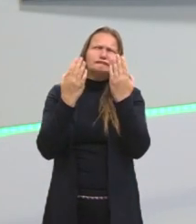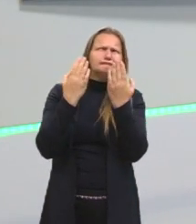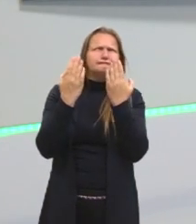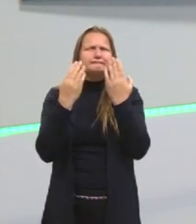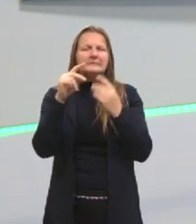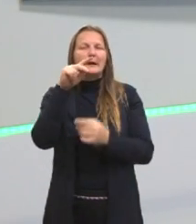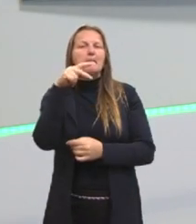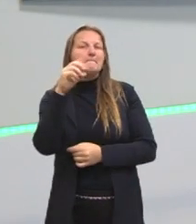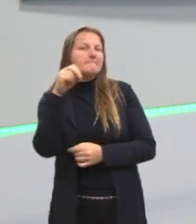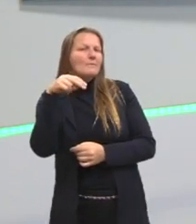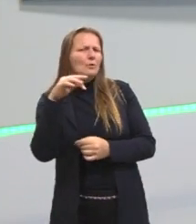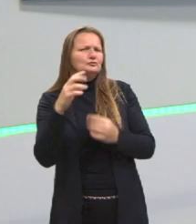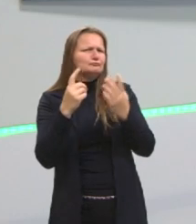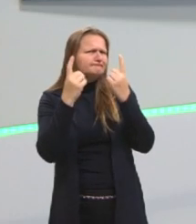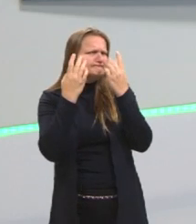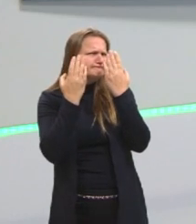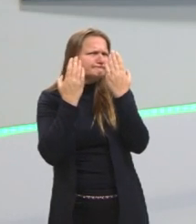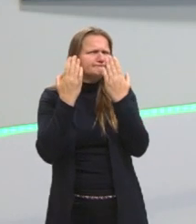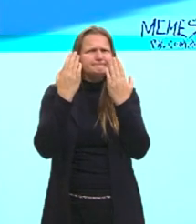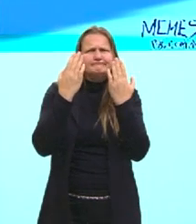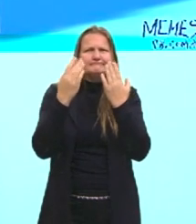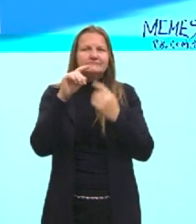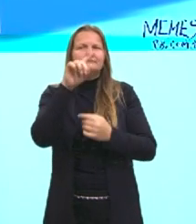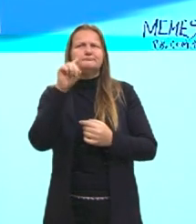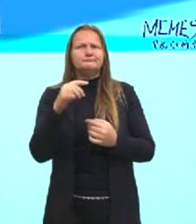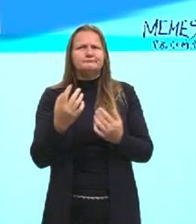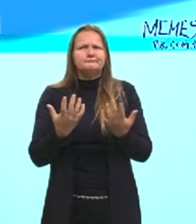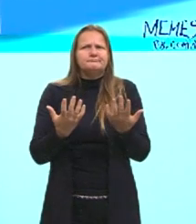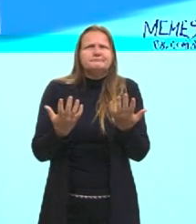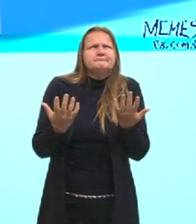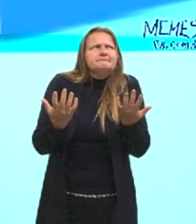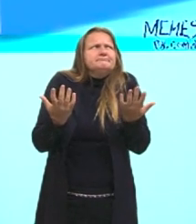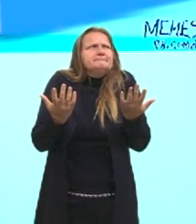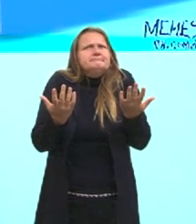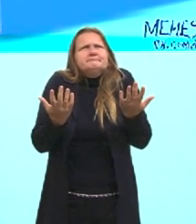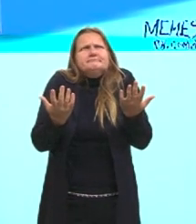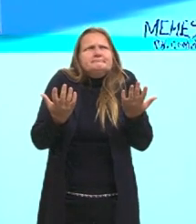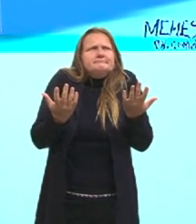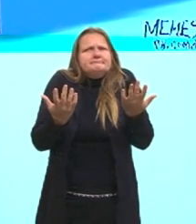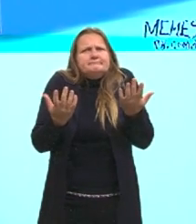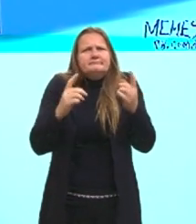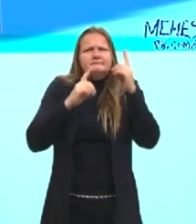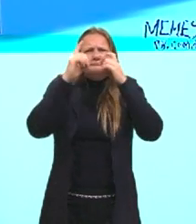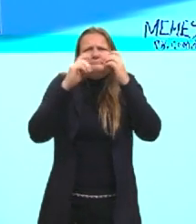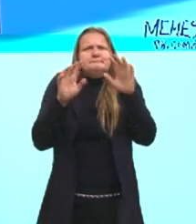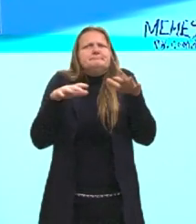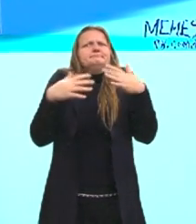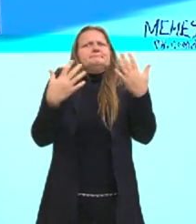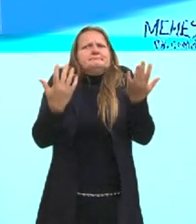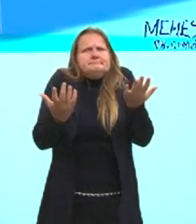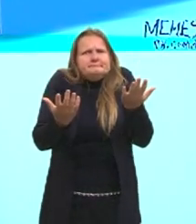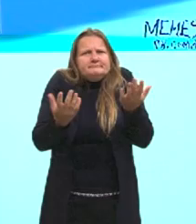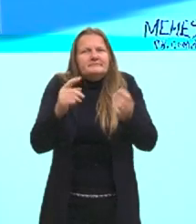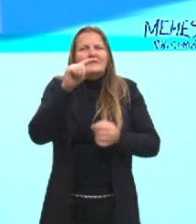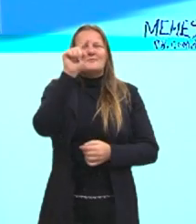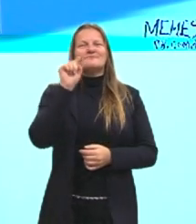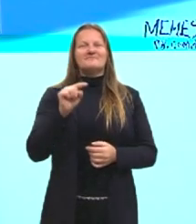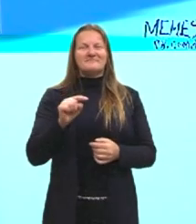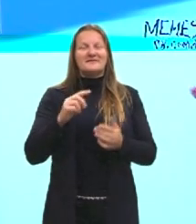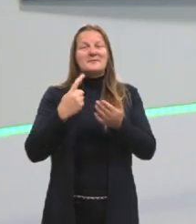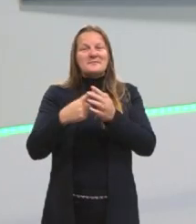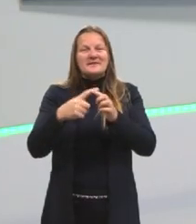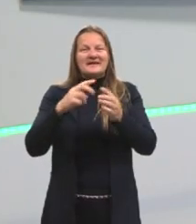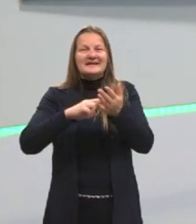que expressa o significado que ele tem. Então, o ponto de interrogação, a